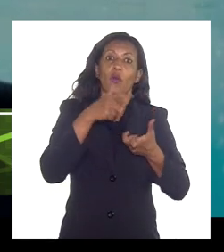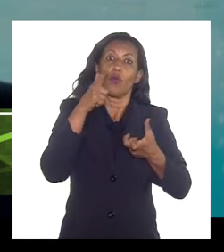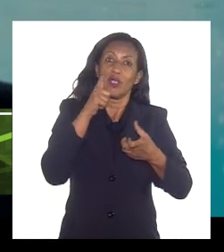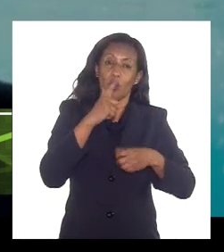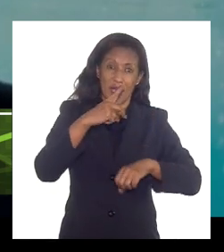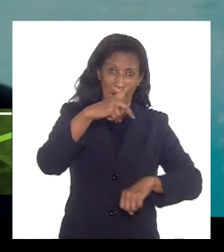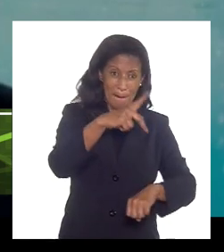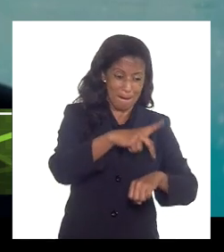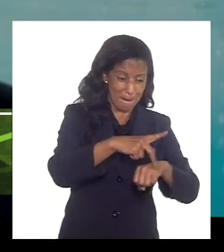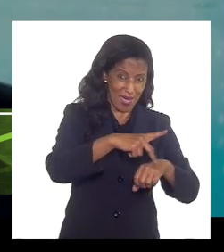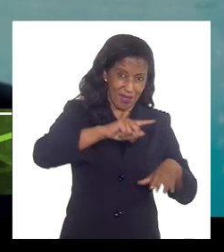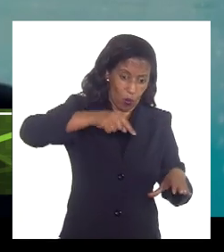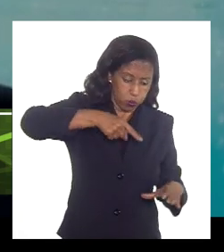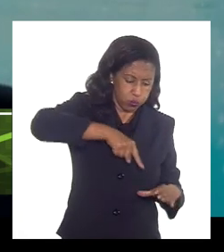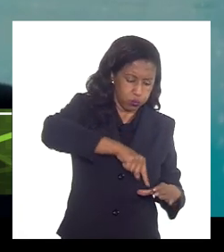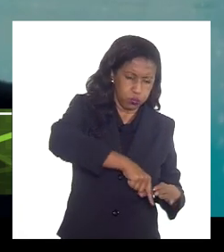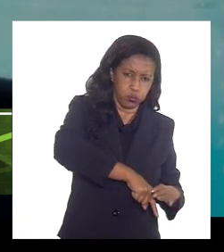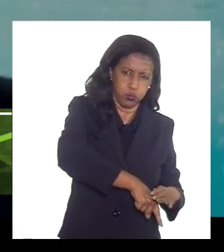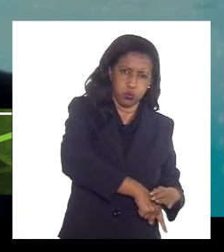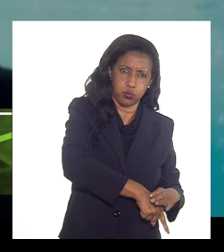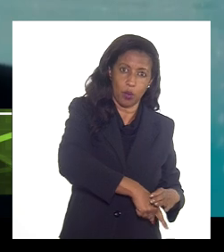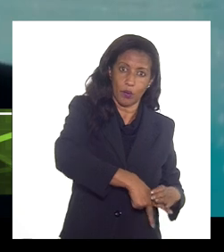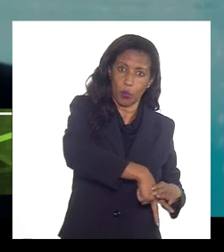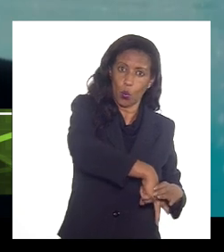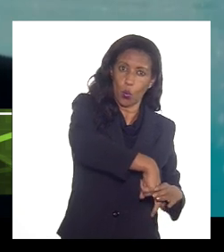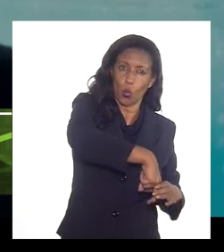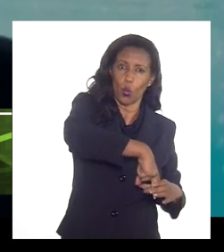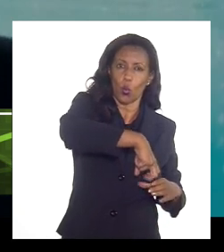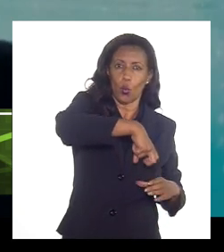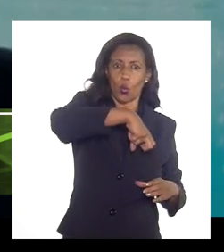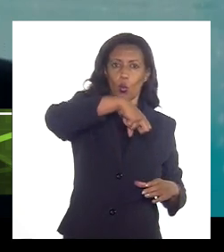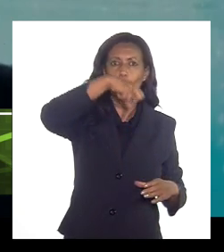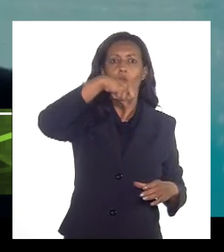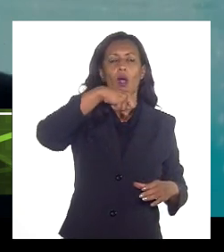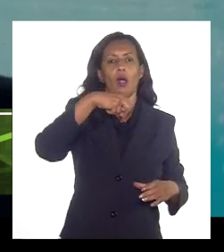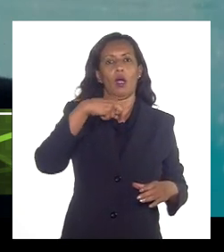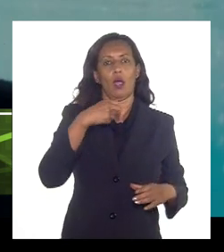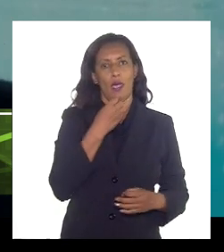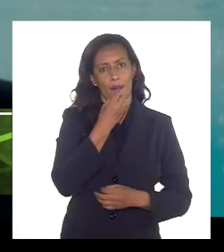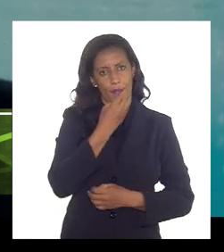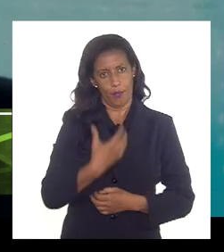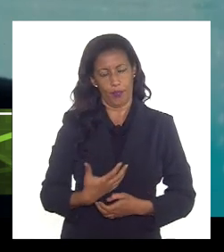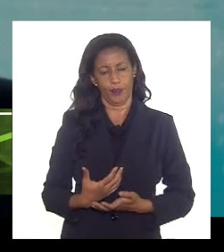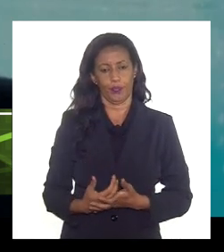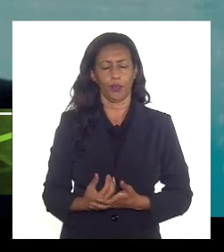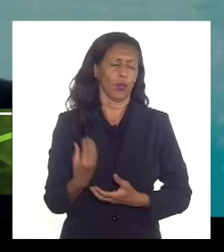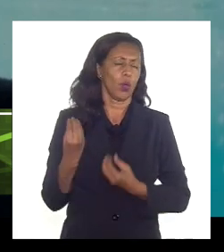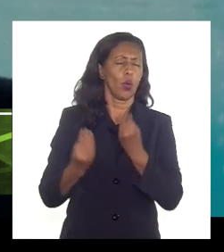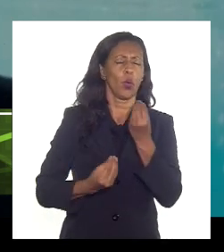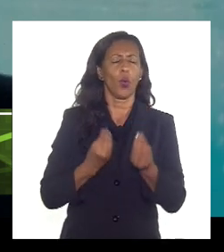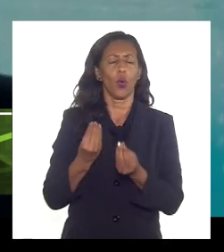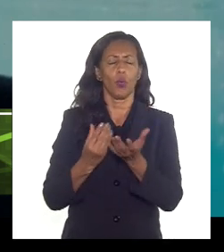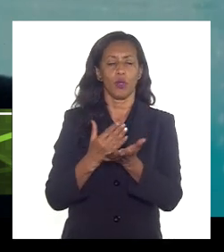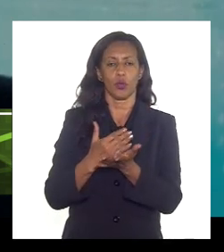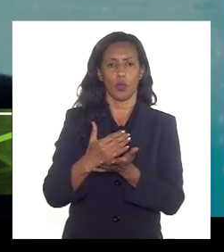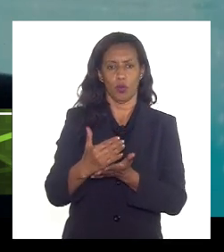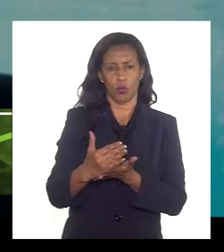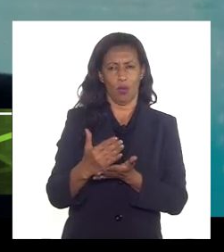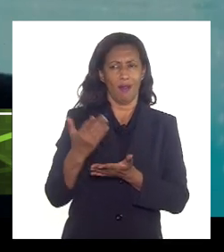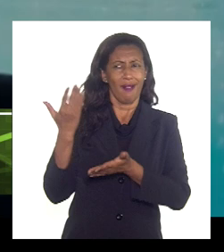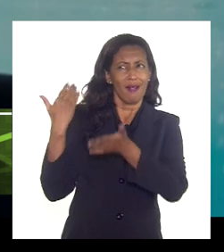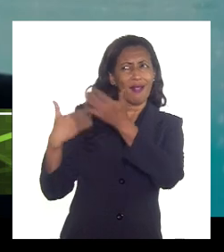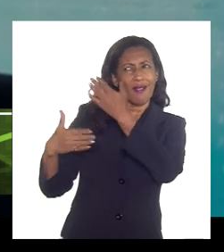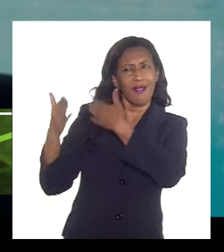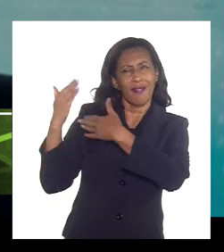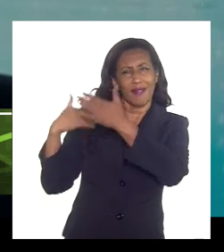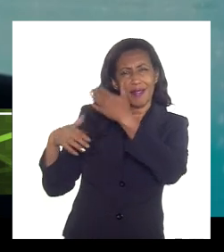rocha e eu produzo mais petróleo no geral é isso tá como é que isso começou lá no início do pré-sal quando